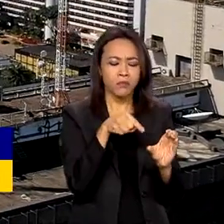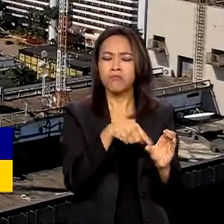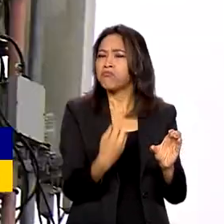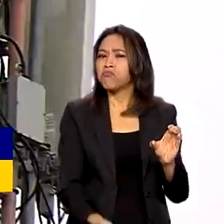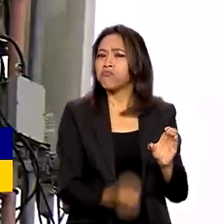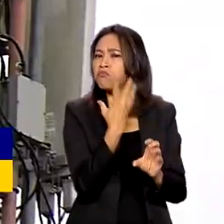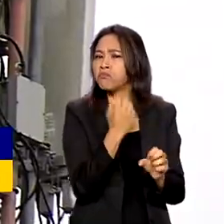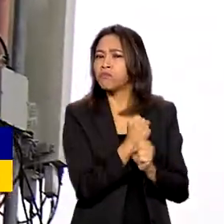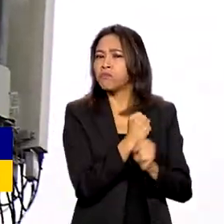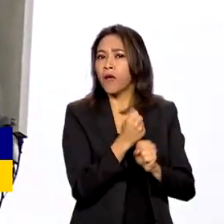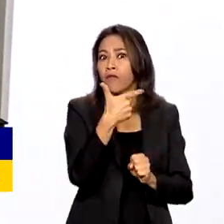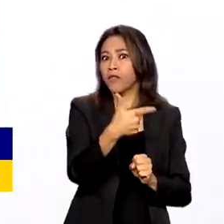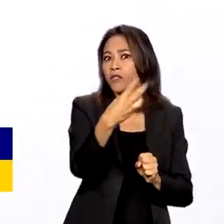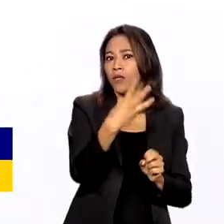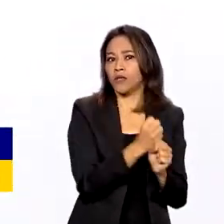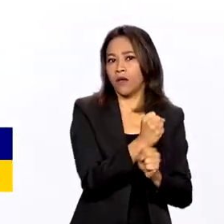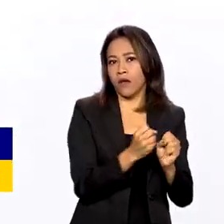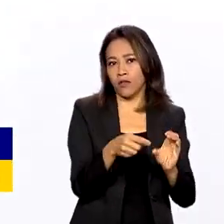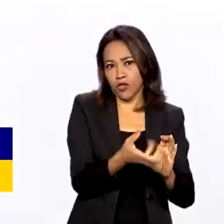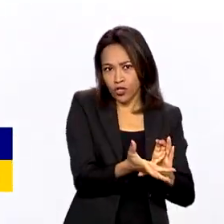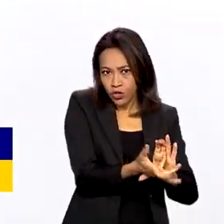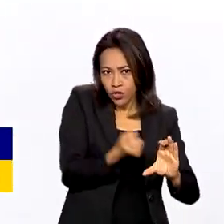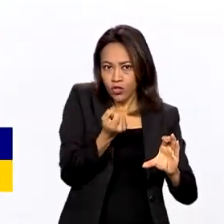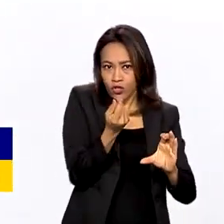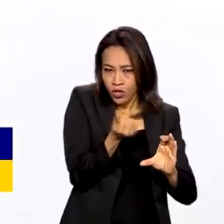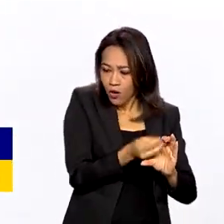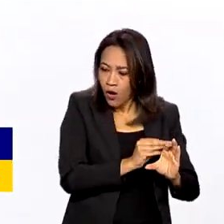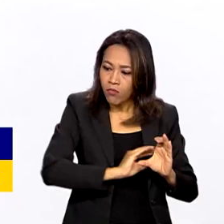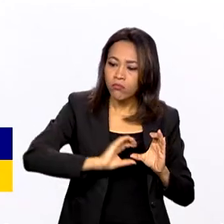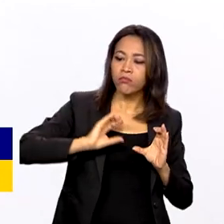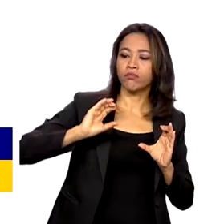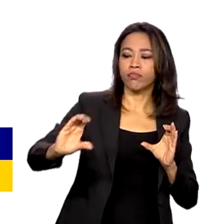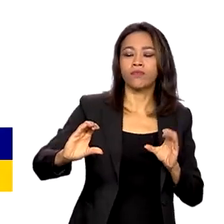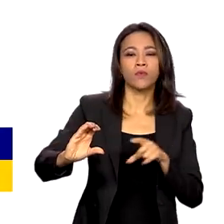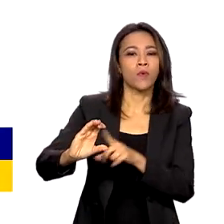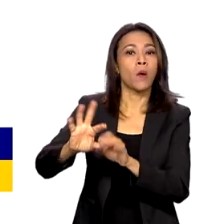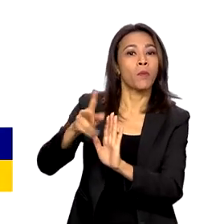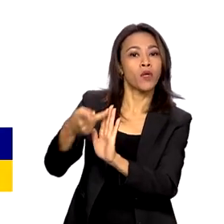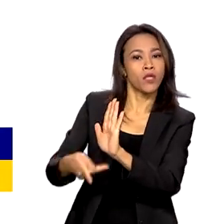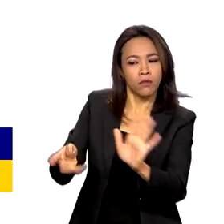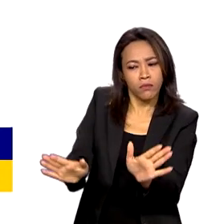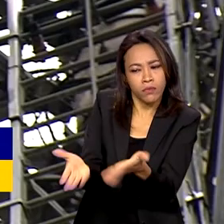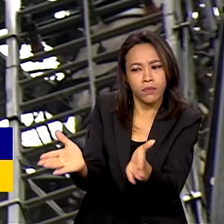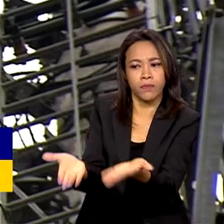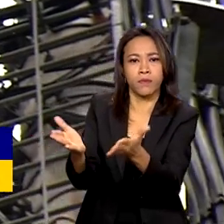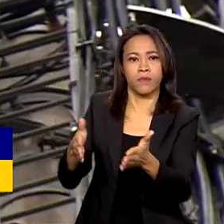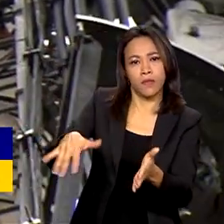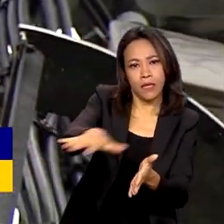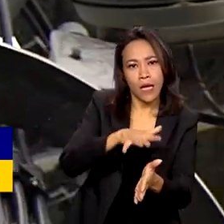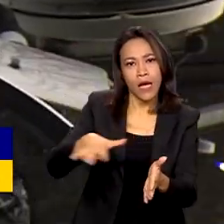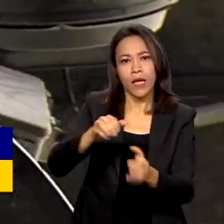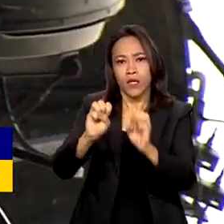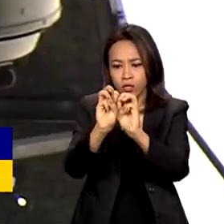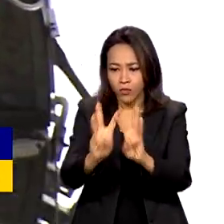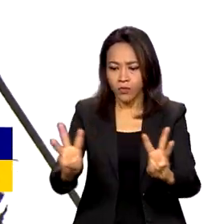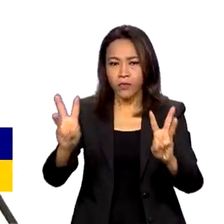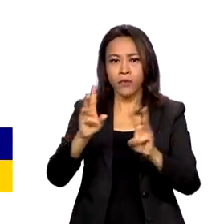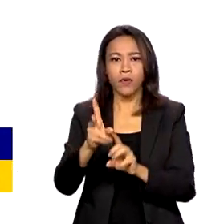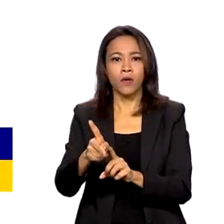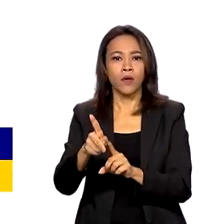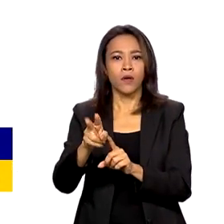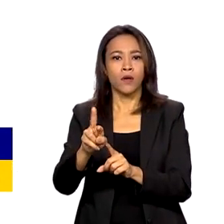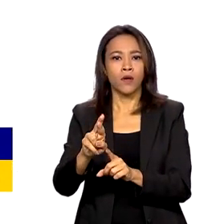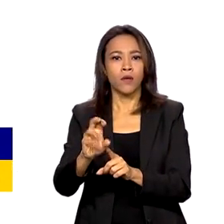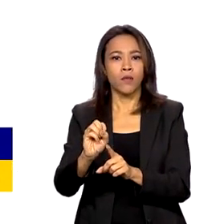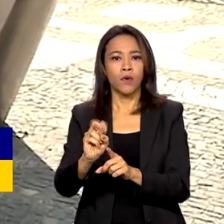anos. E a partir deste ano vai disponibilizar recursos para projetos que vão fomentar o setor de provedores de internet e